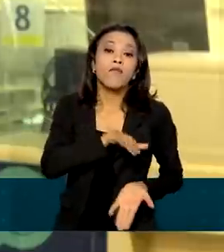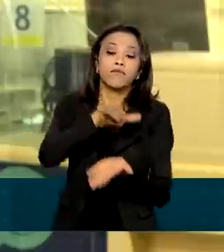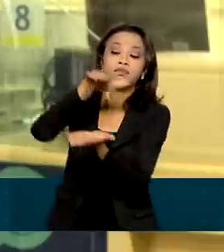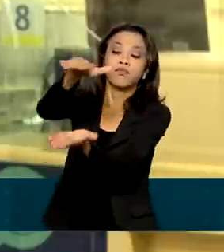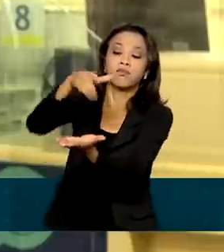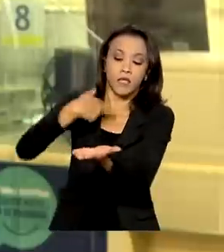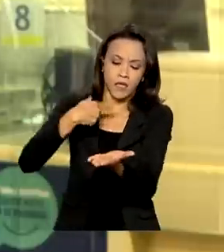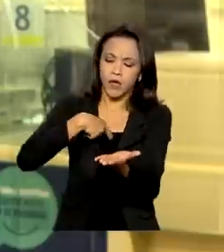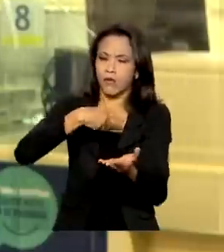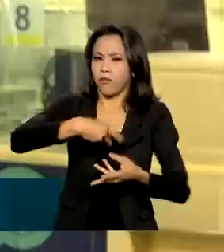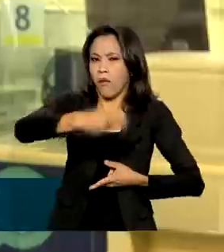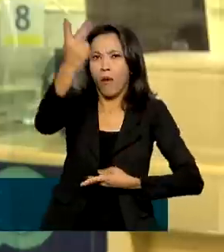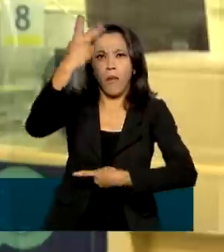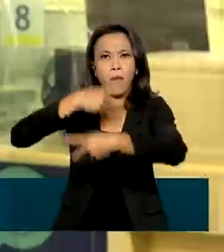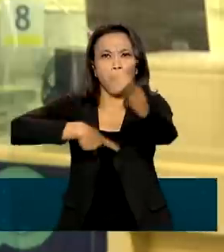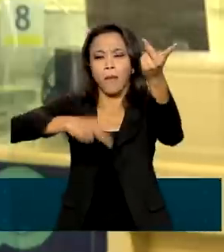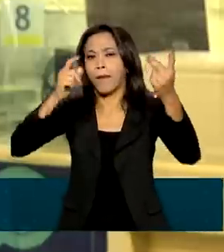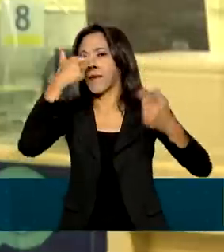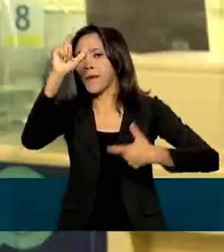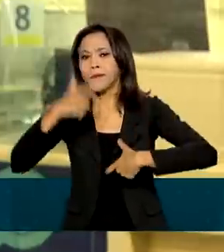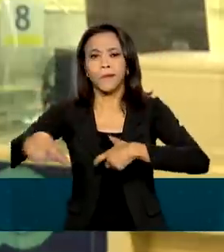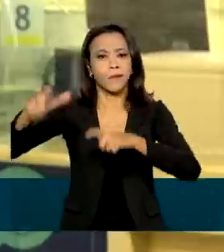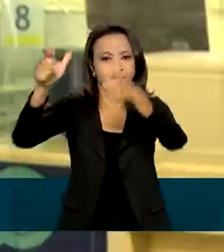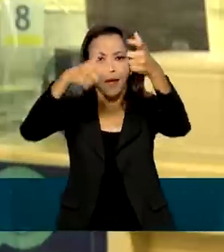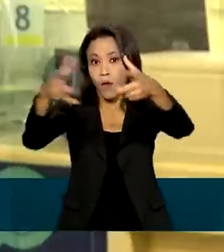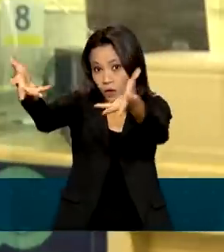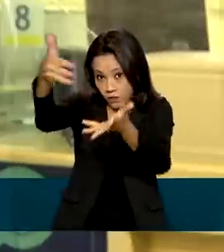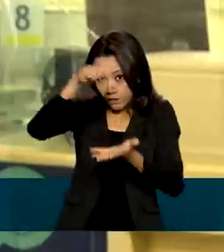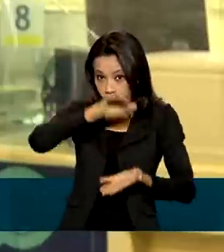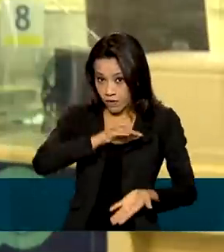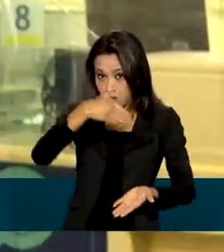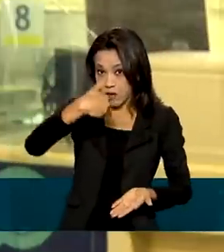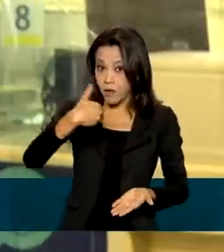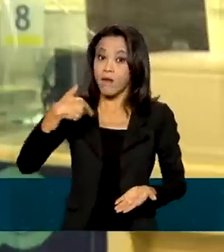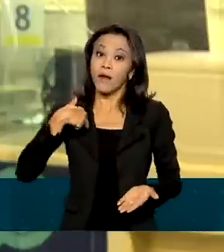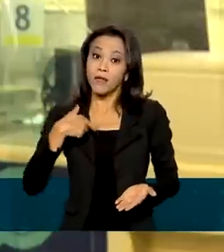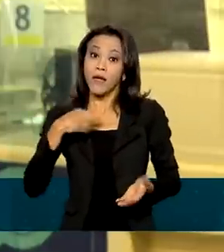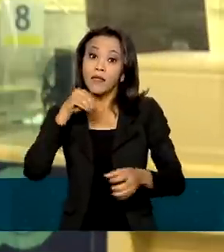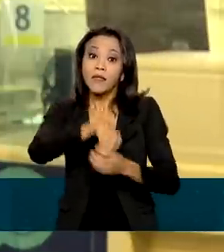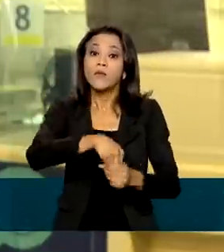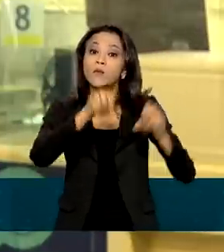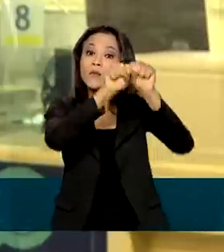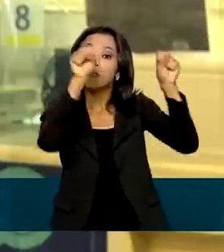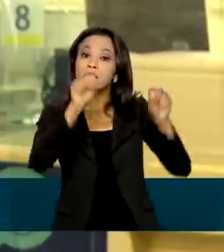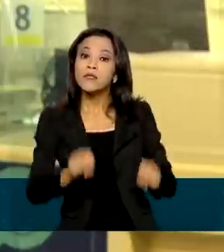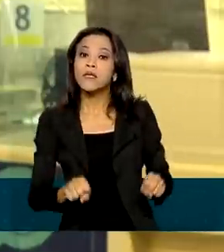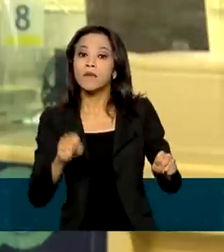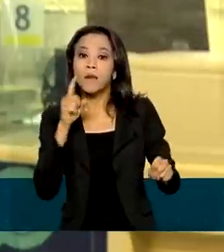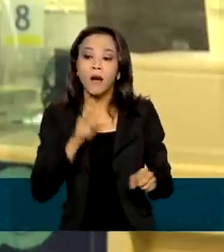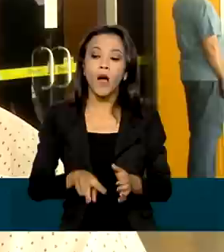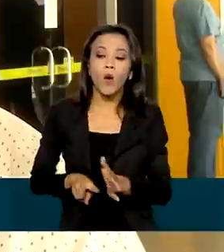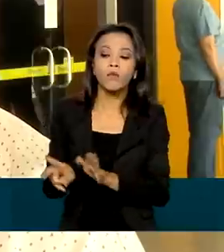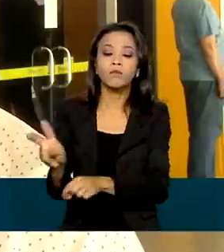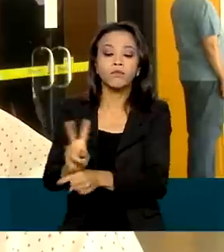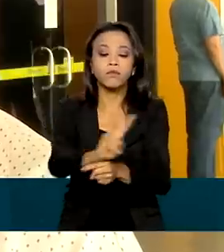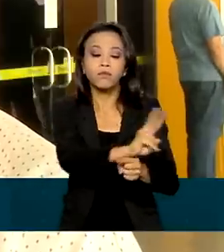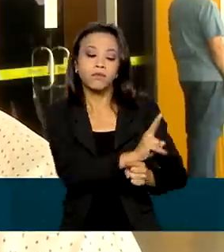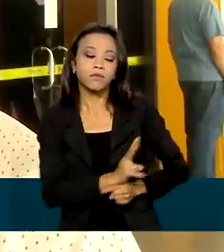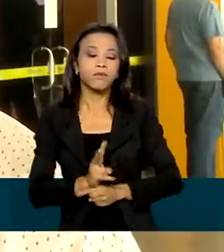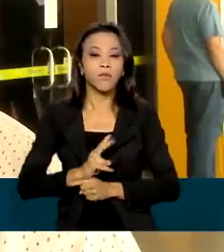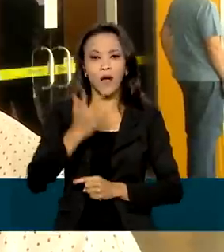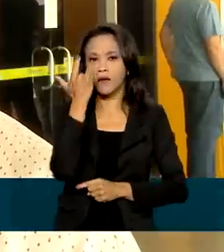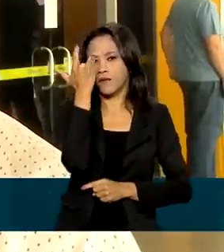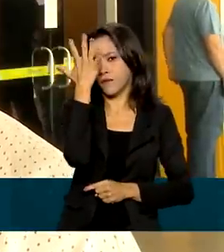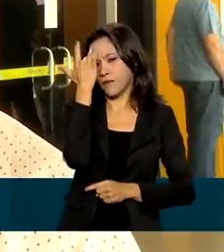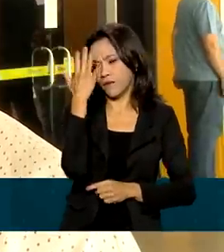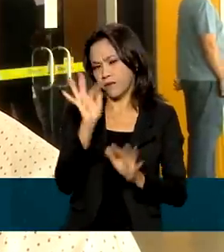postou ou que estão destinadas para você, vão estar aparecendo no nosso sistema de rastreamento. É muito mais simples. Raimundo, que